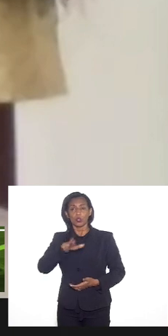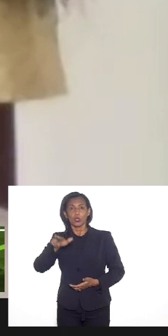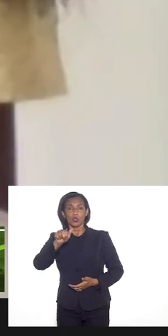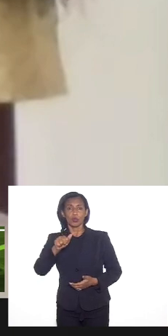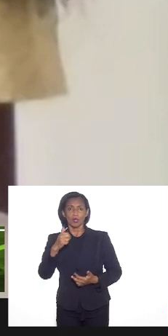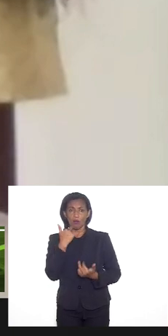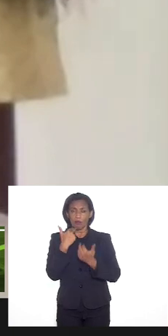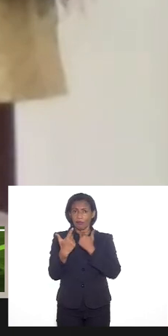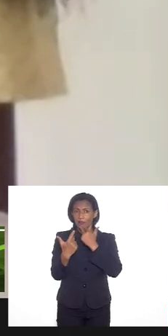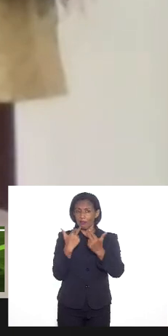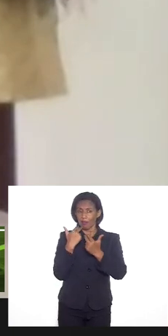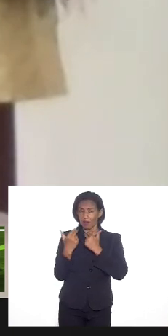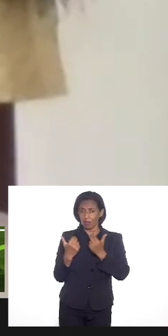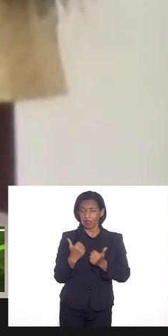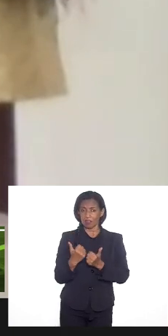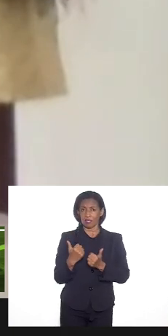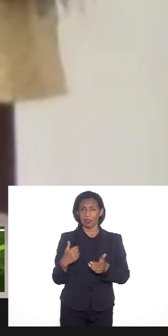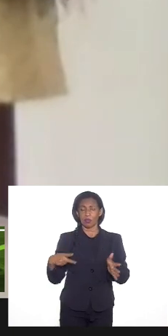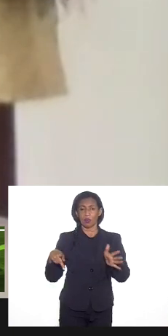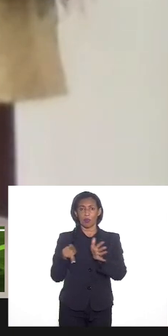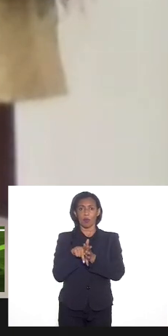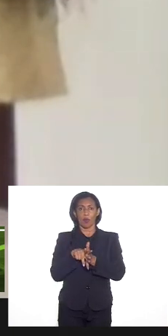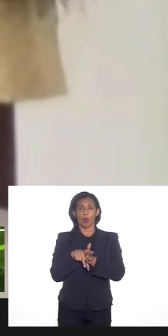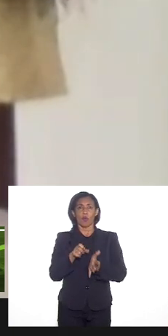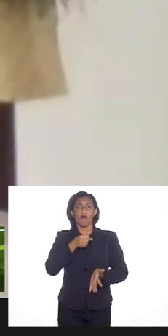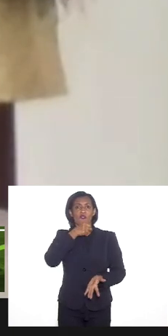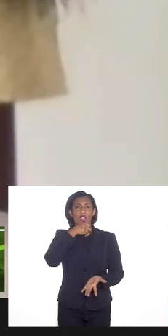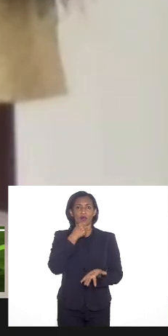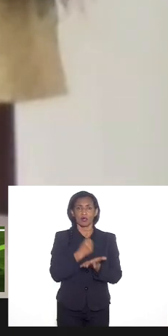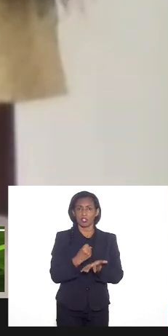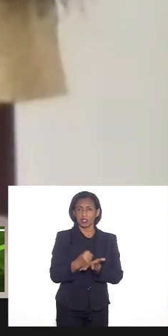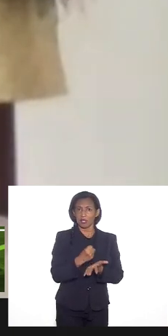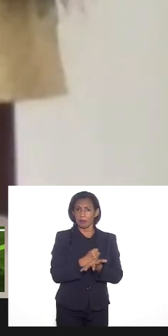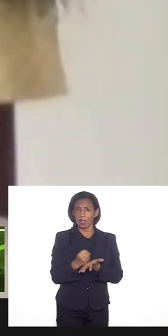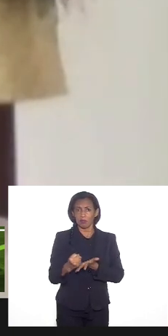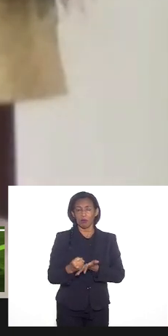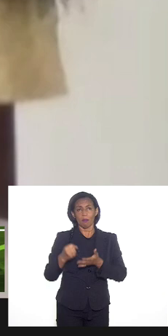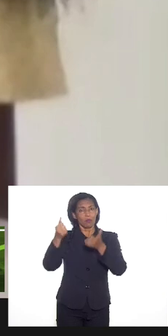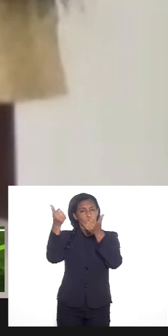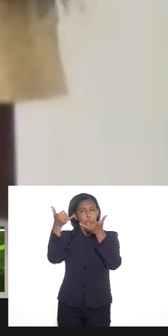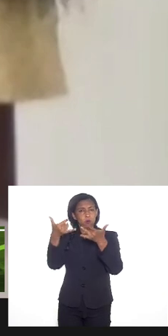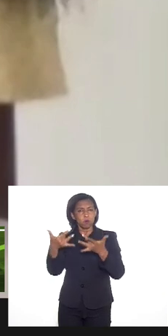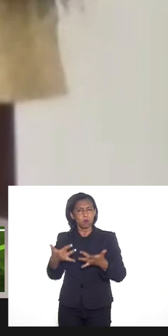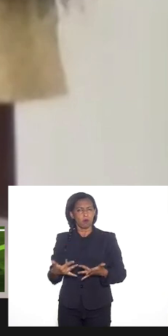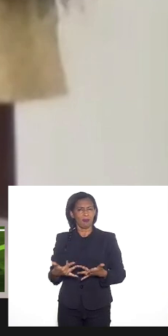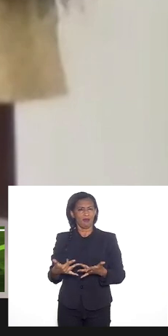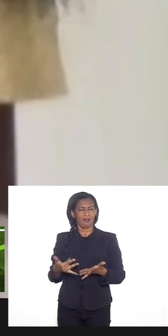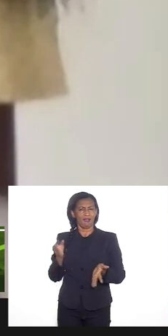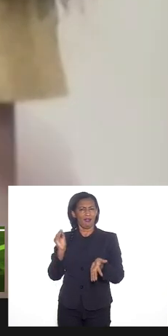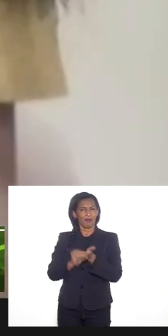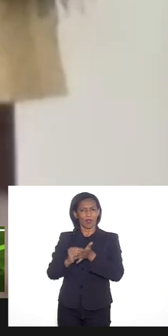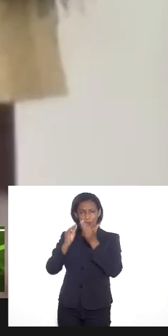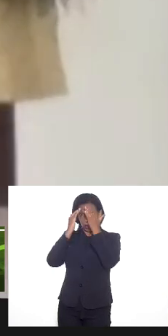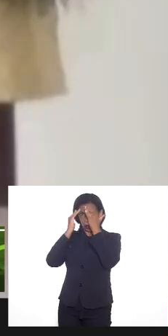narrativas do Antigo Testamento para justificar a intolerância religiosa, porque ele sabe da